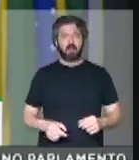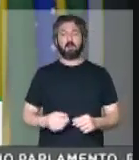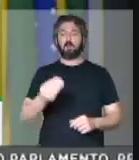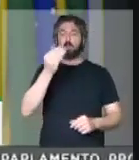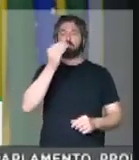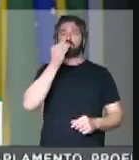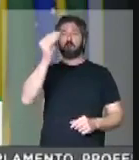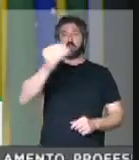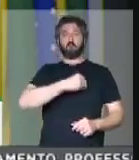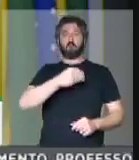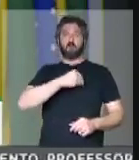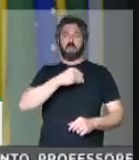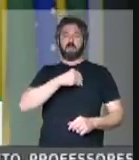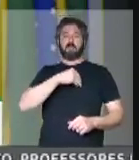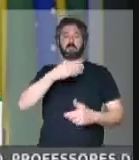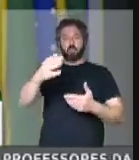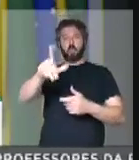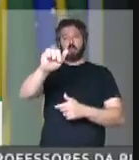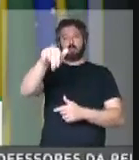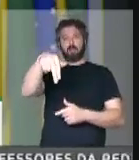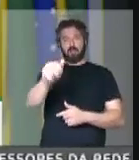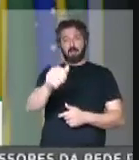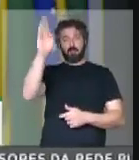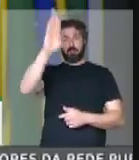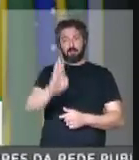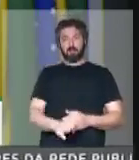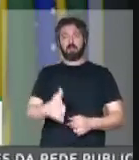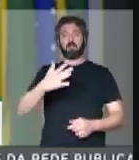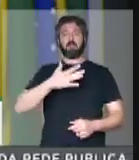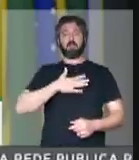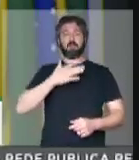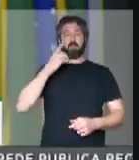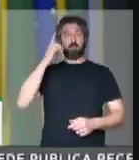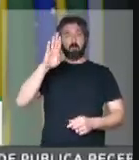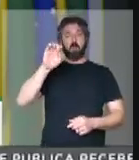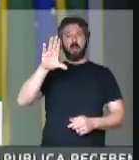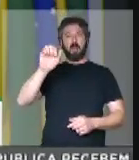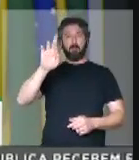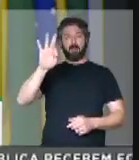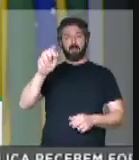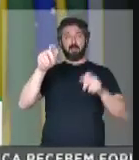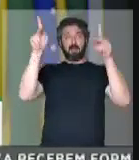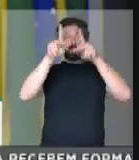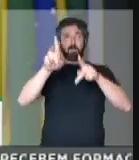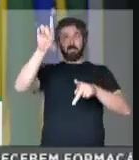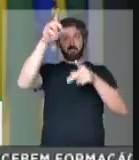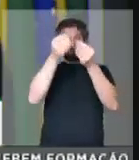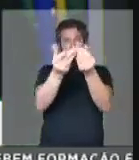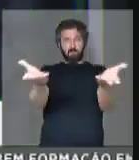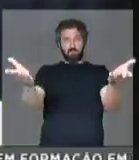Londrina e Brasil, do seu amigo Boca Aberta, a paz de Deus.